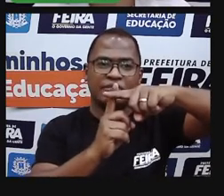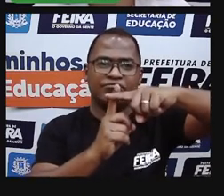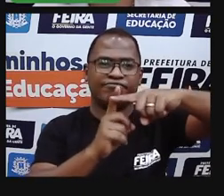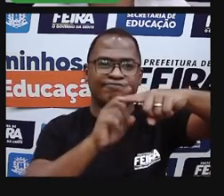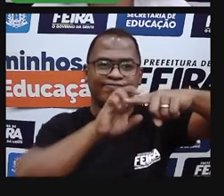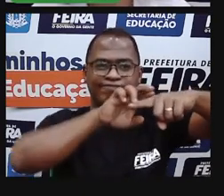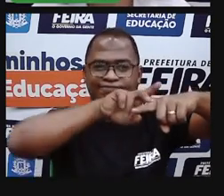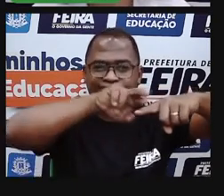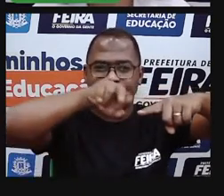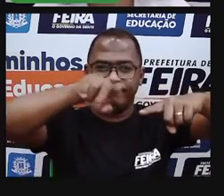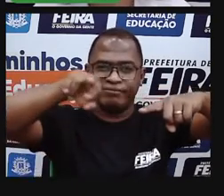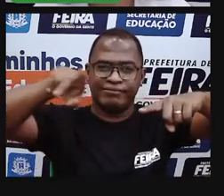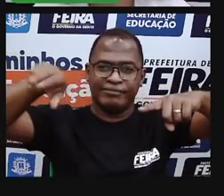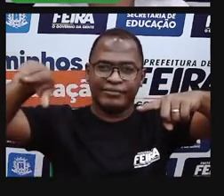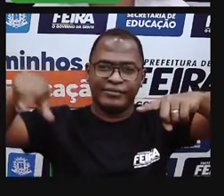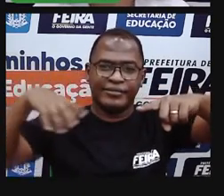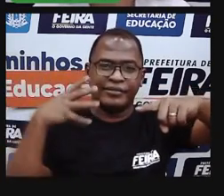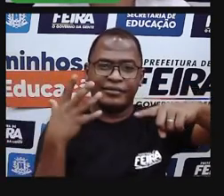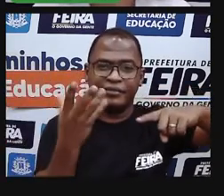cidade.